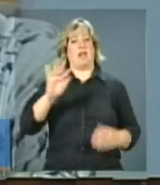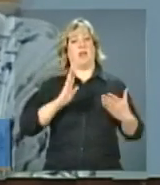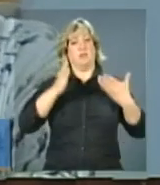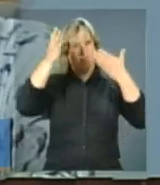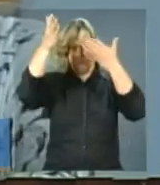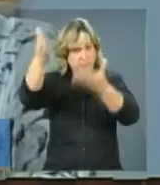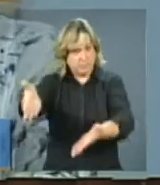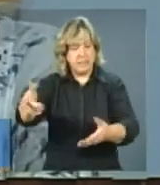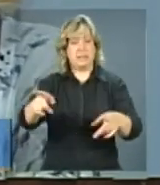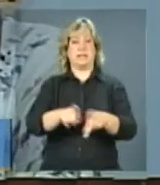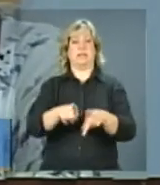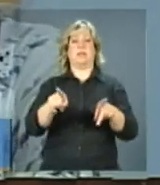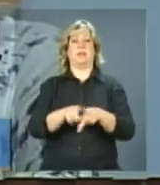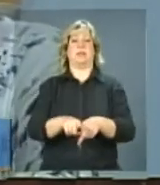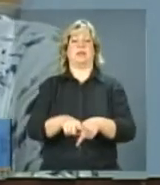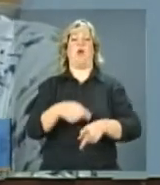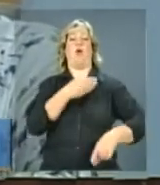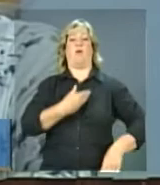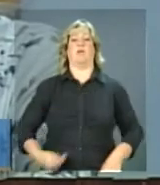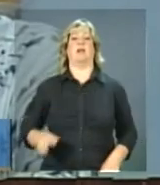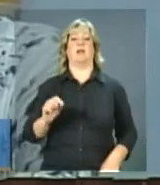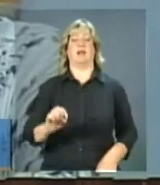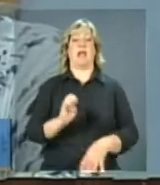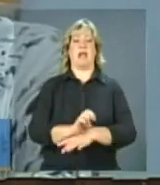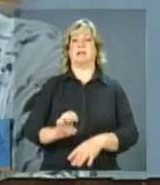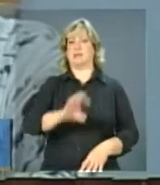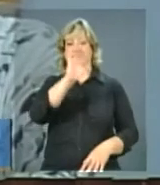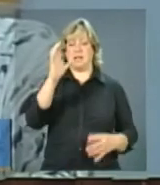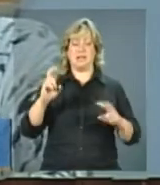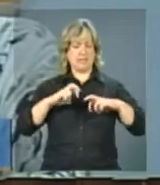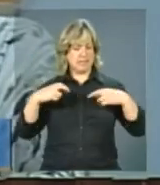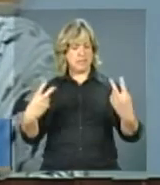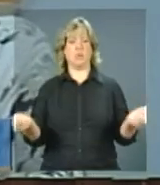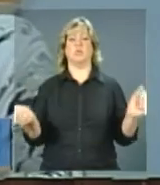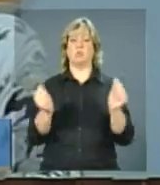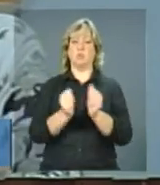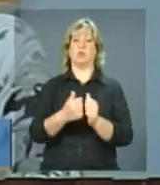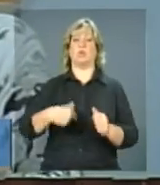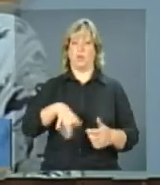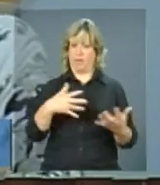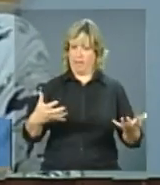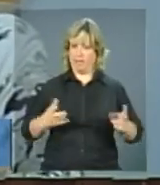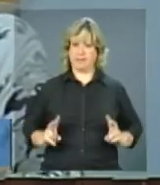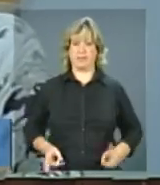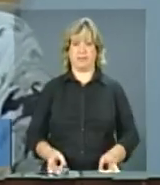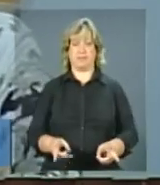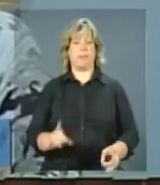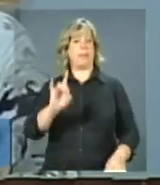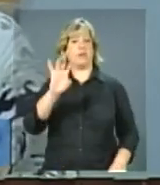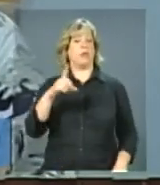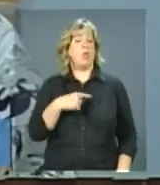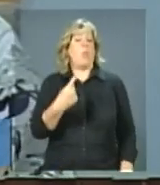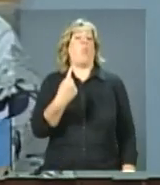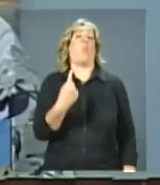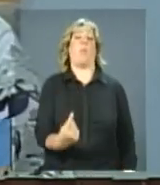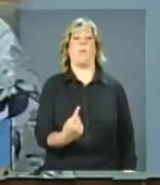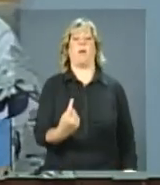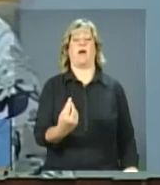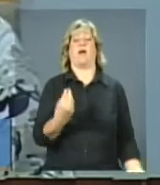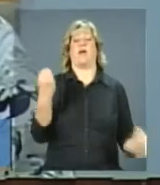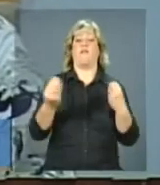que têm assento nesses municípios sentados na mesma sala. Isso nós queremos que aconteça cada vez mais. Só tem um jeito de garantir o trabalho